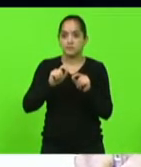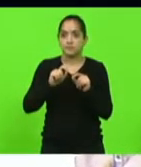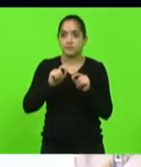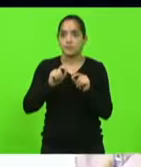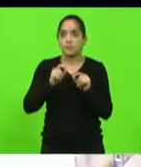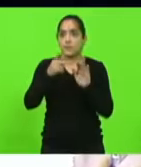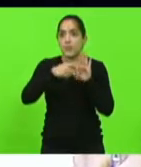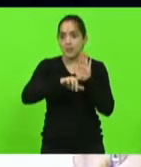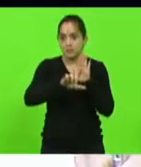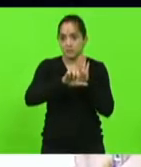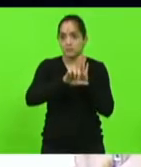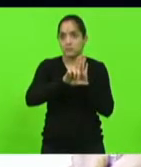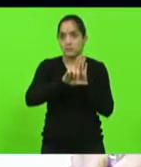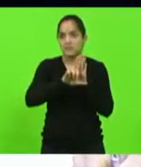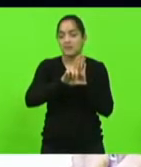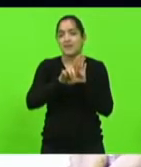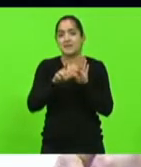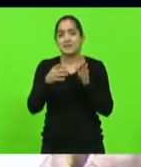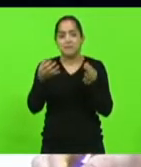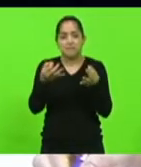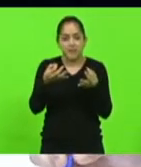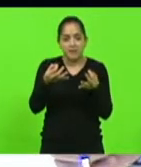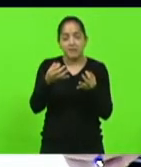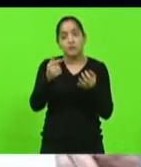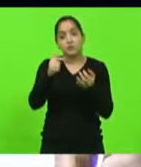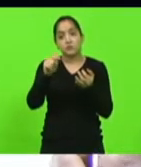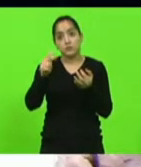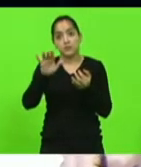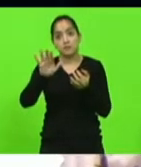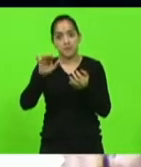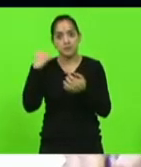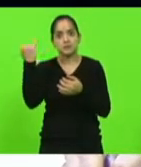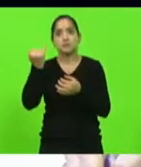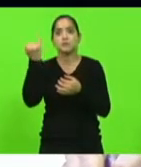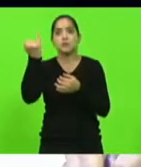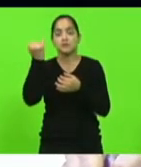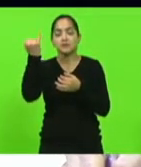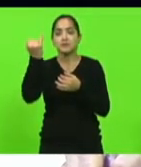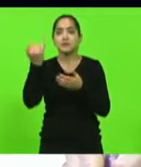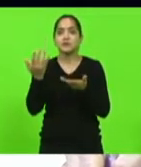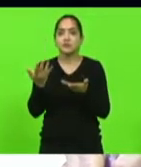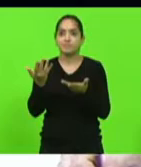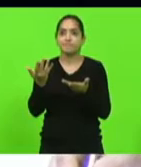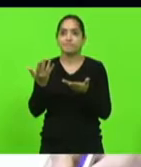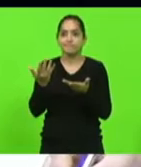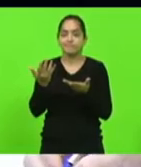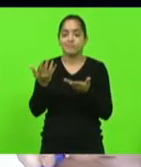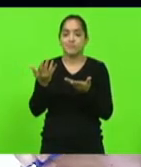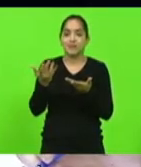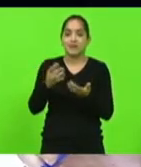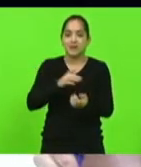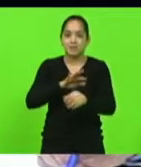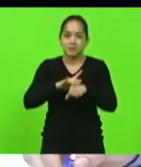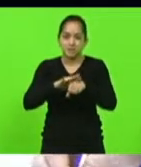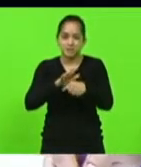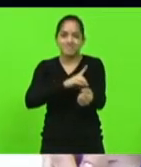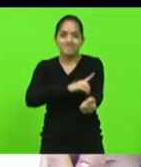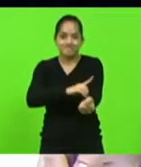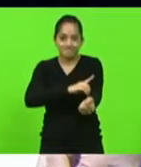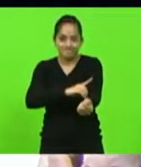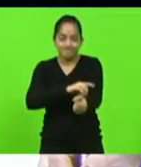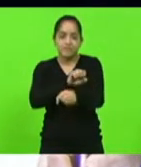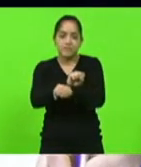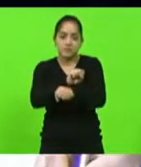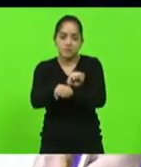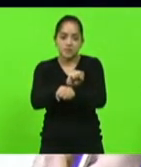projeto, ele pode não ser perfeito, mas ele é importante. é o diferencial realmente da questão do diabético que está ali esperando